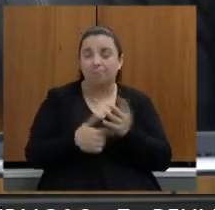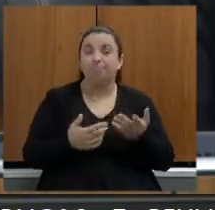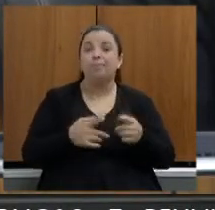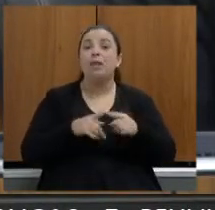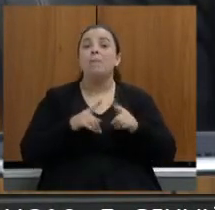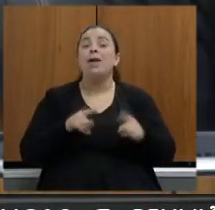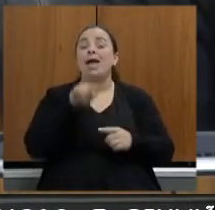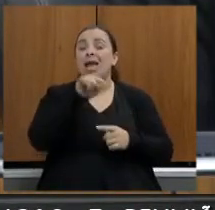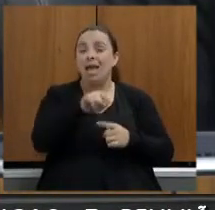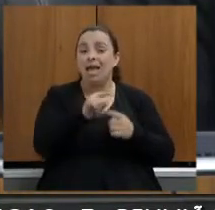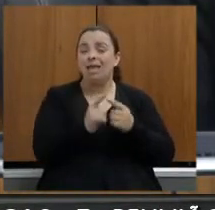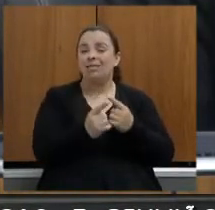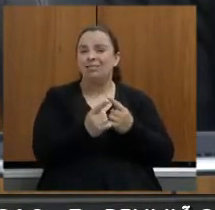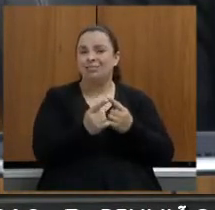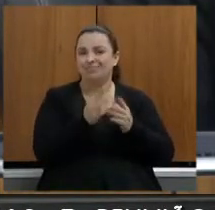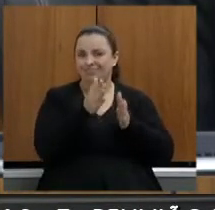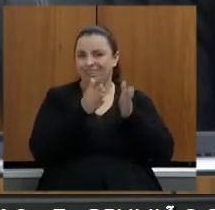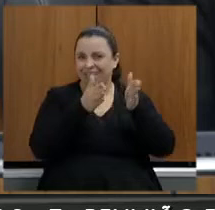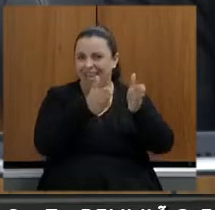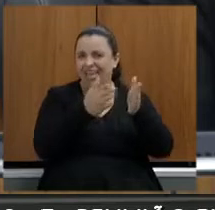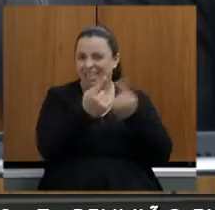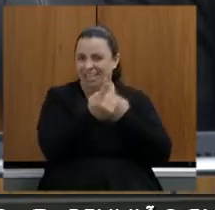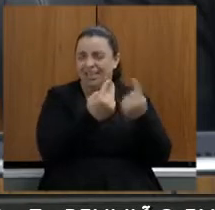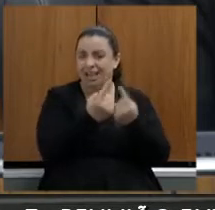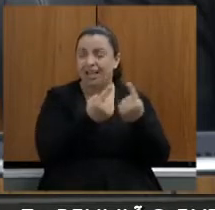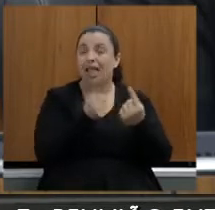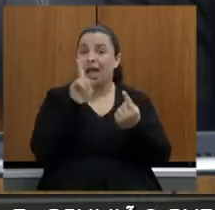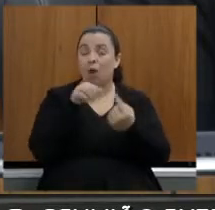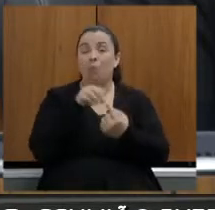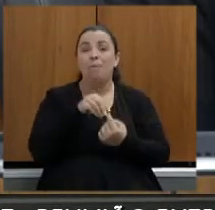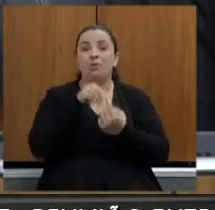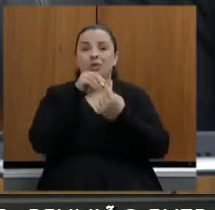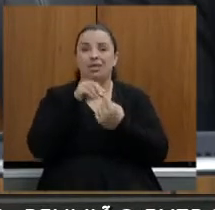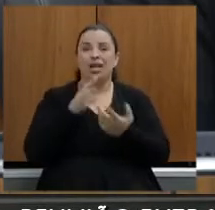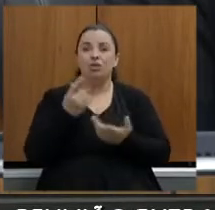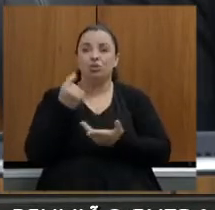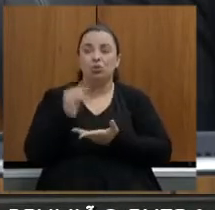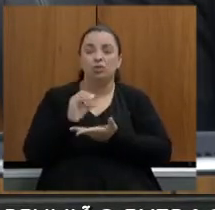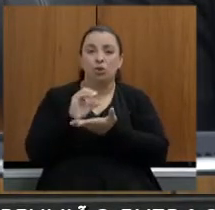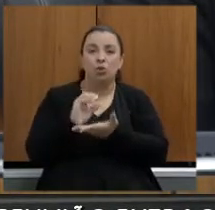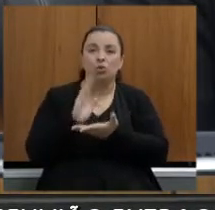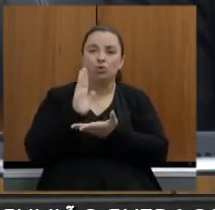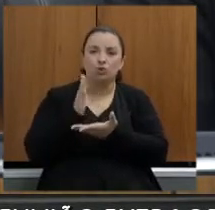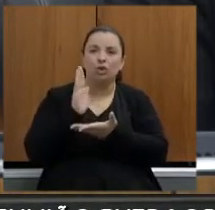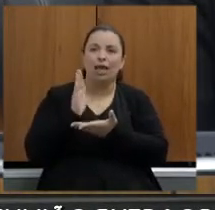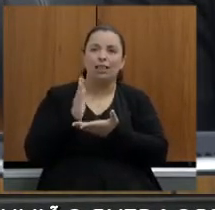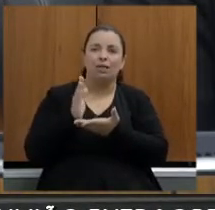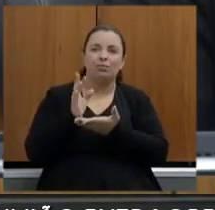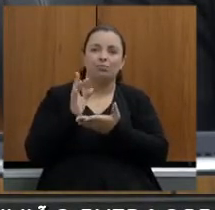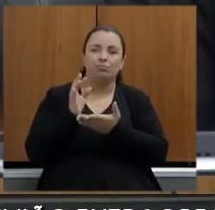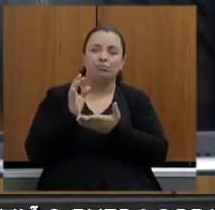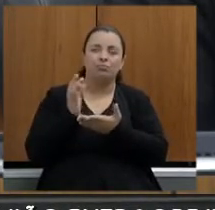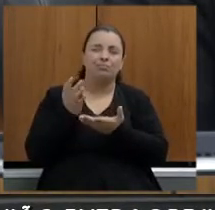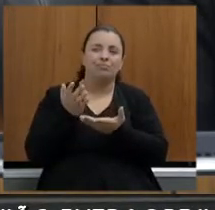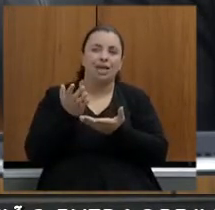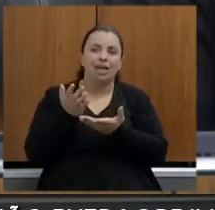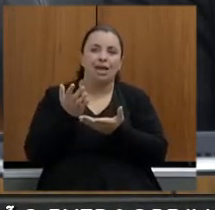os recursos estão tão bem equacionados e a gente espera aí que o governador possa anunciar isso muito em breve